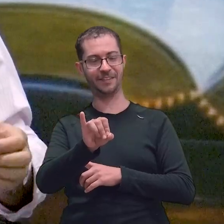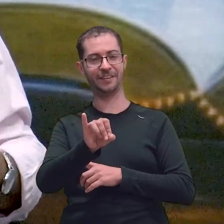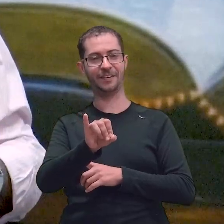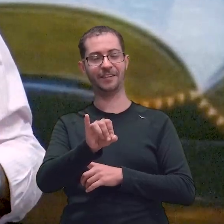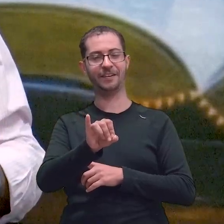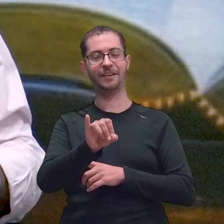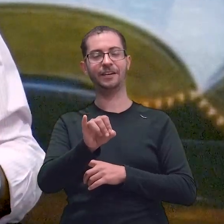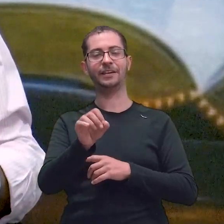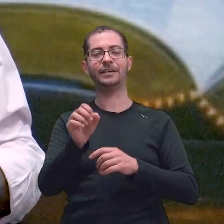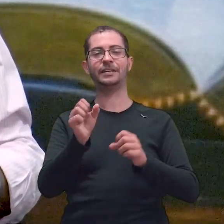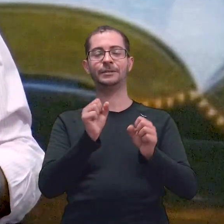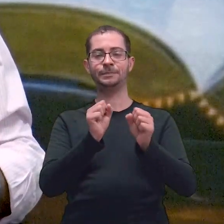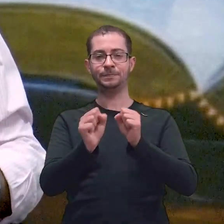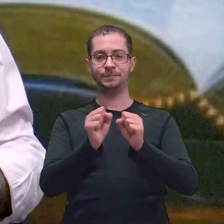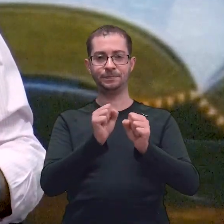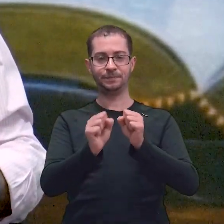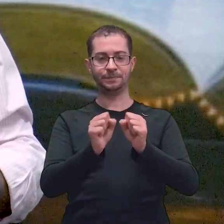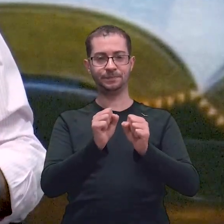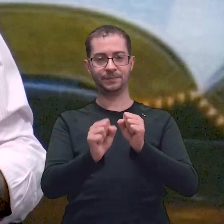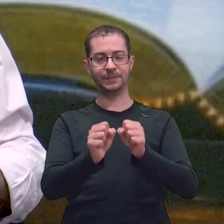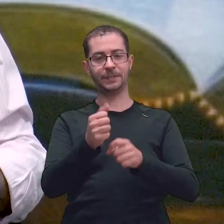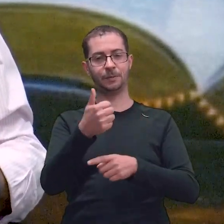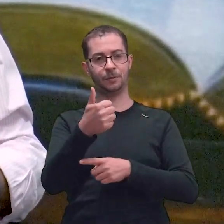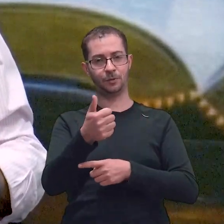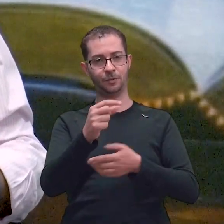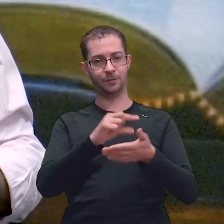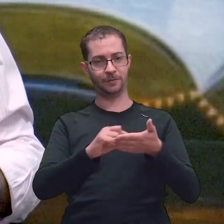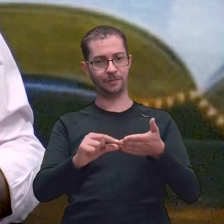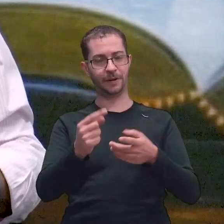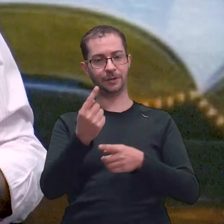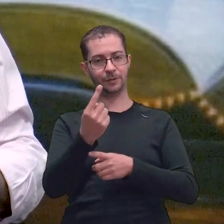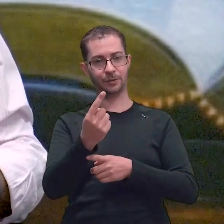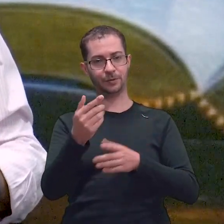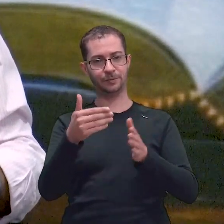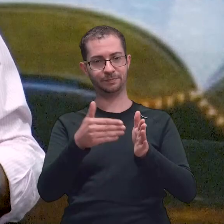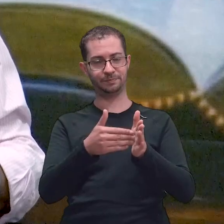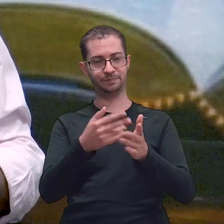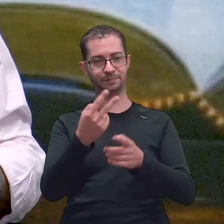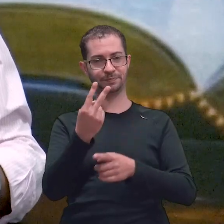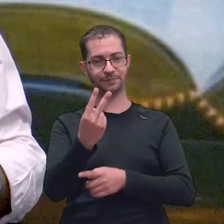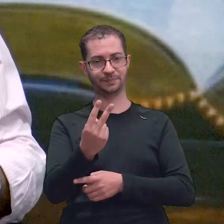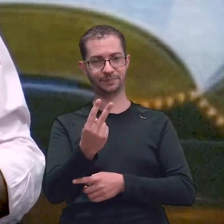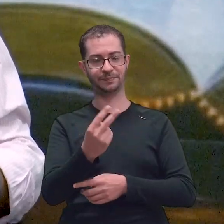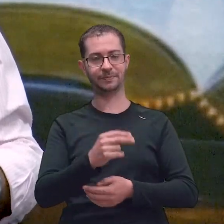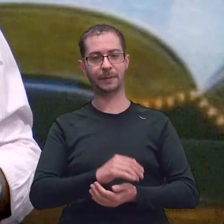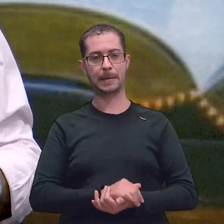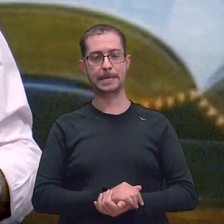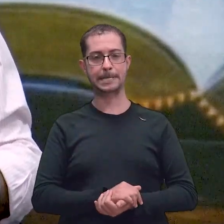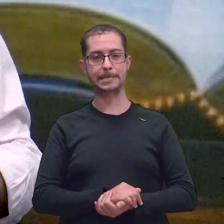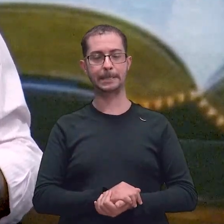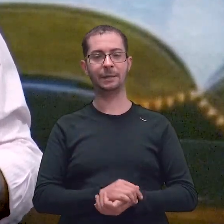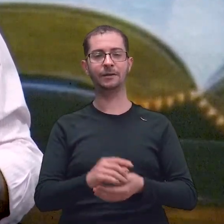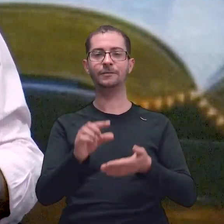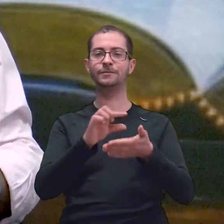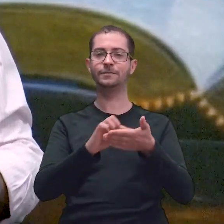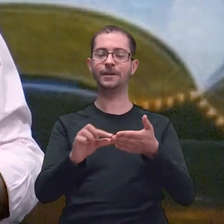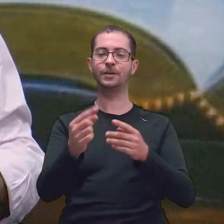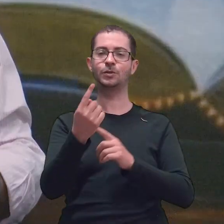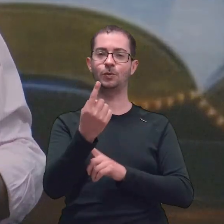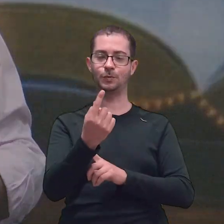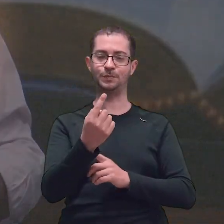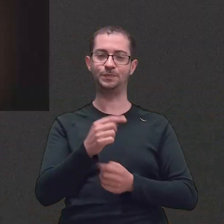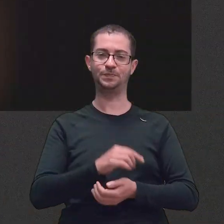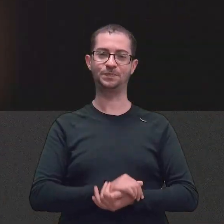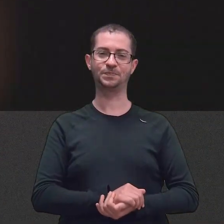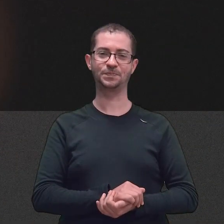pega aí o salmo primeiro. Nós vamos ler o verso 1 e o verso 2. Nós vamos ler só o 1 primeiro e depois você lê o 2.